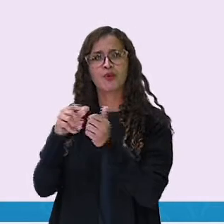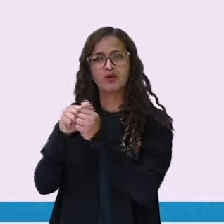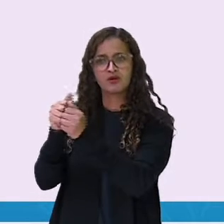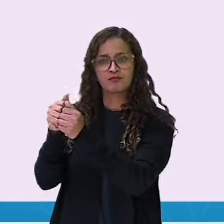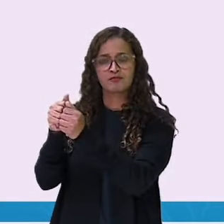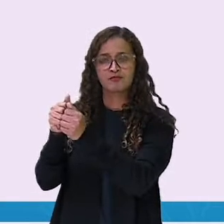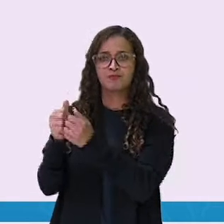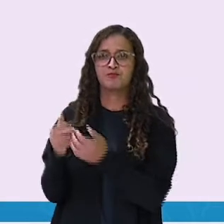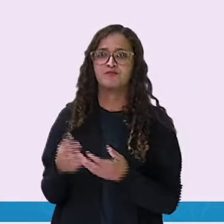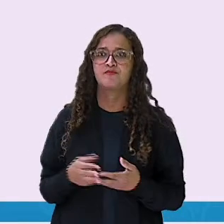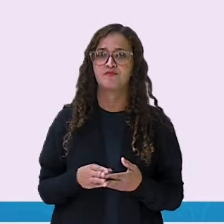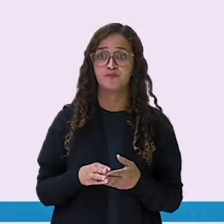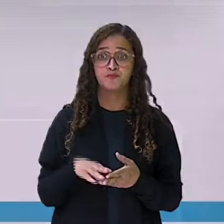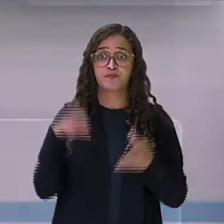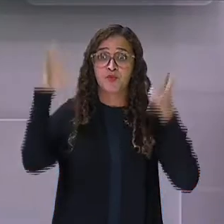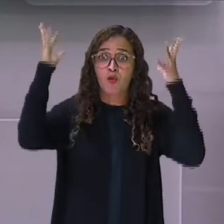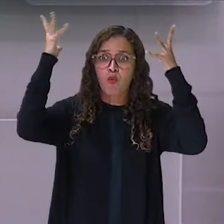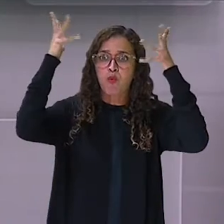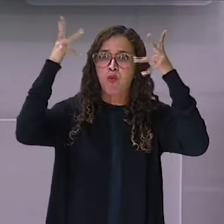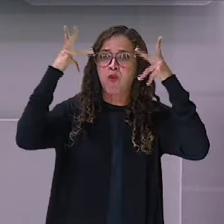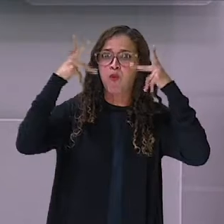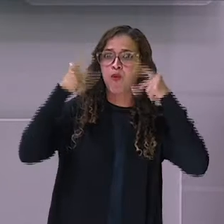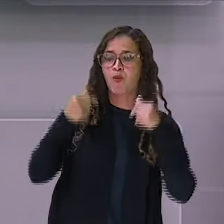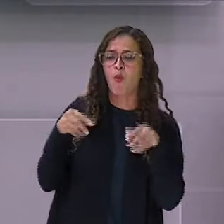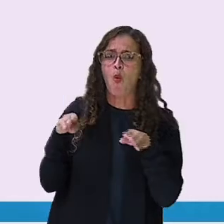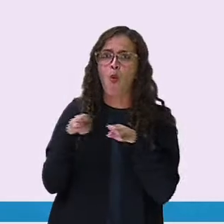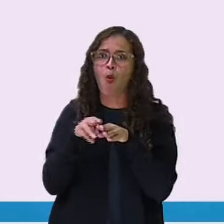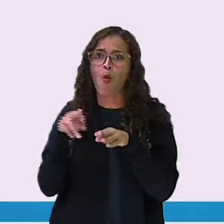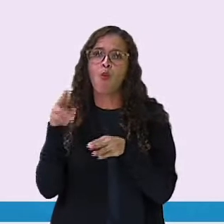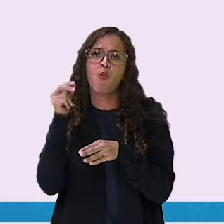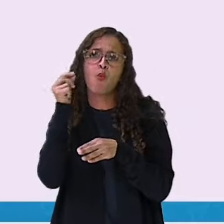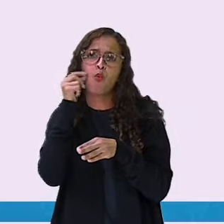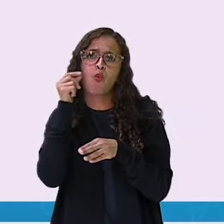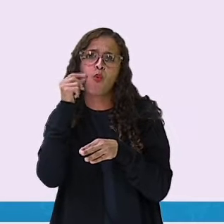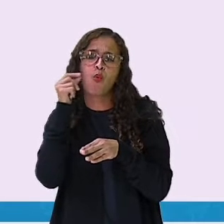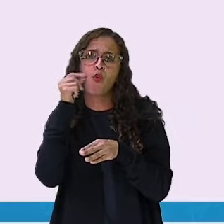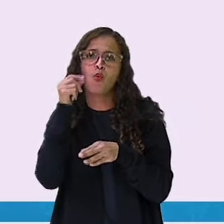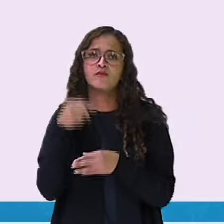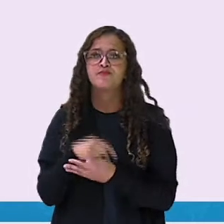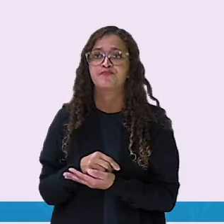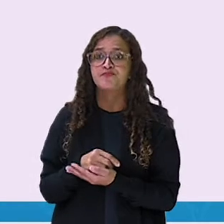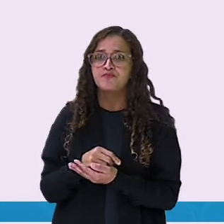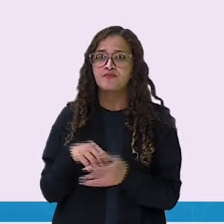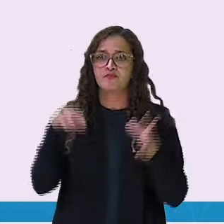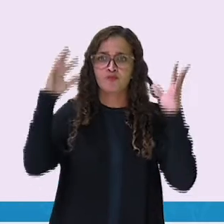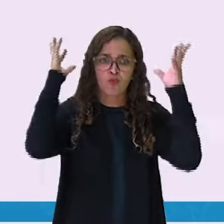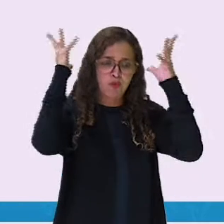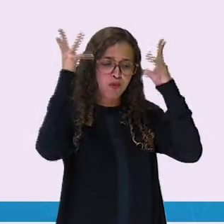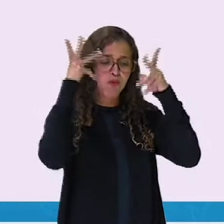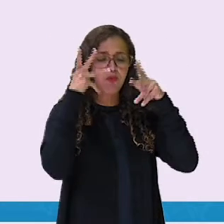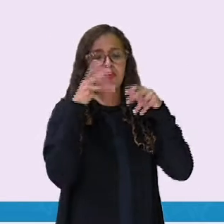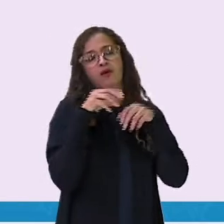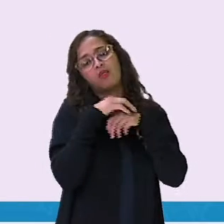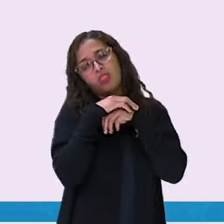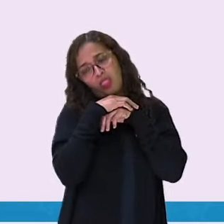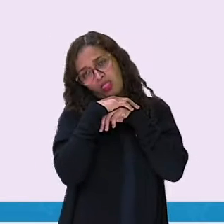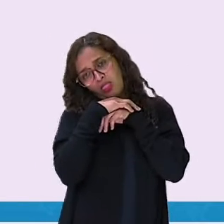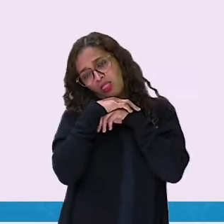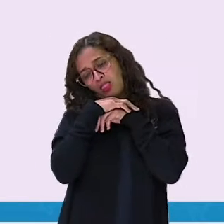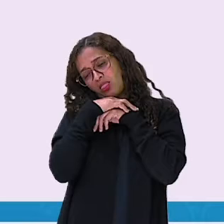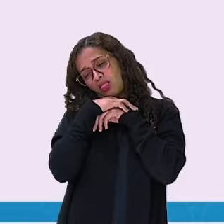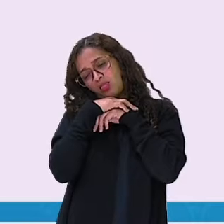Então, vamos lá! O leão e o rato. Um leão dormia